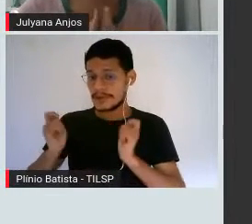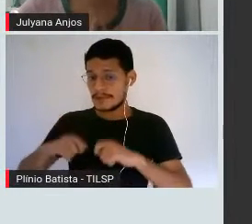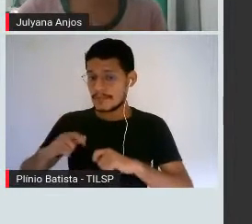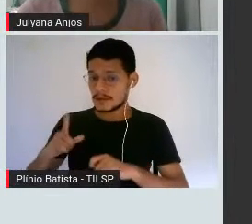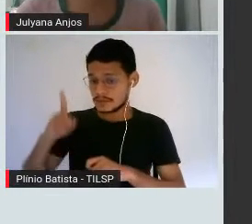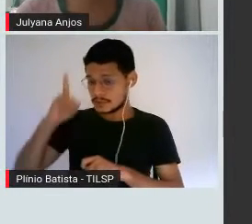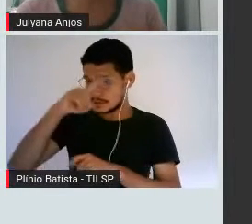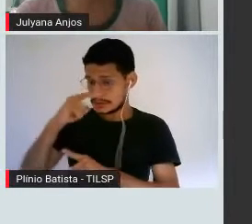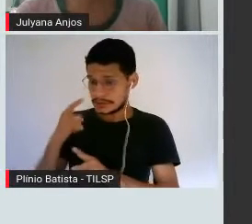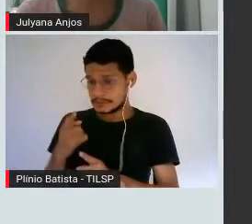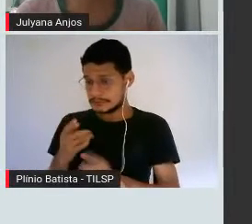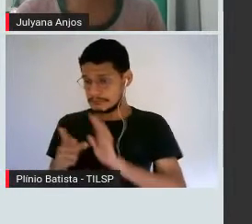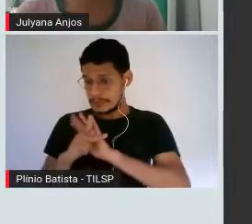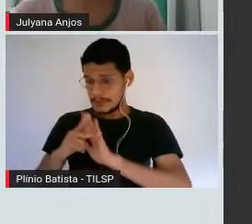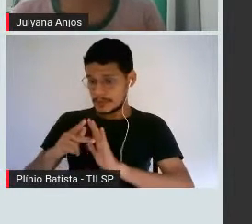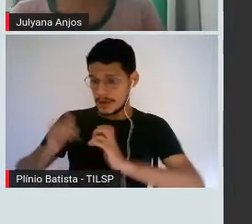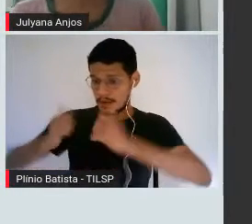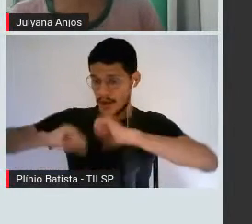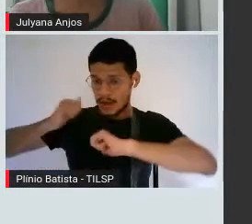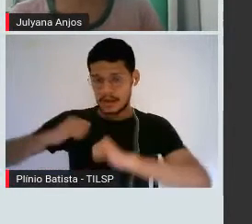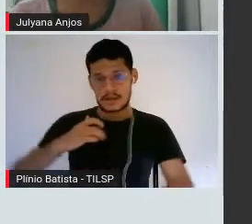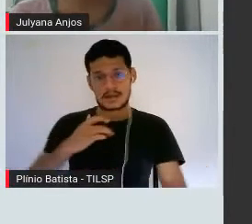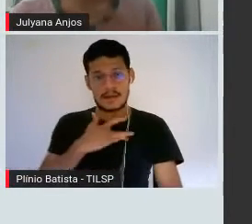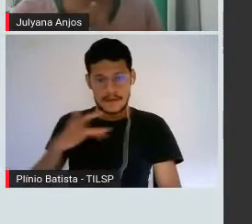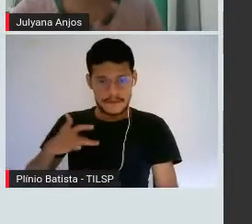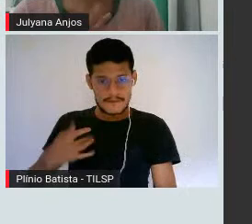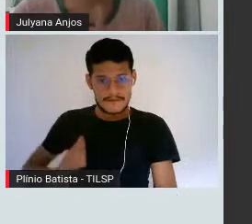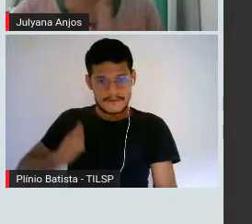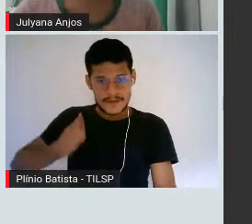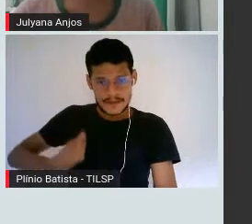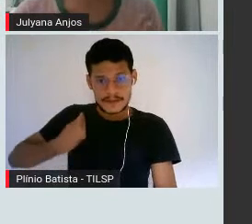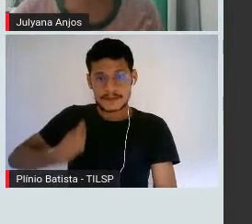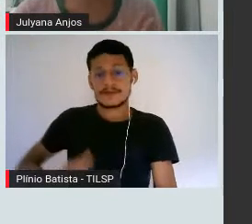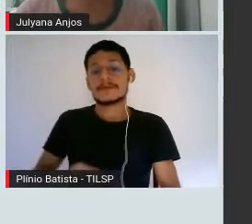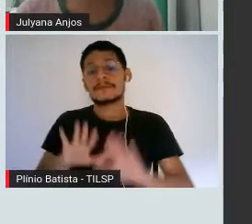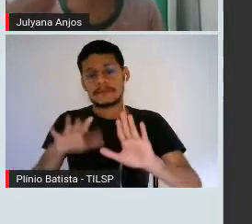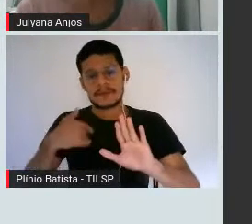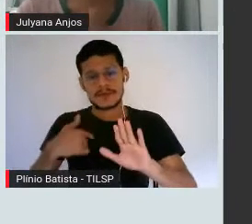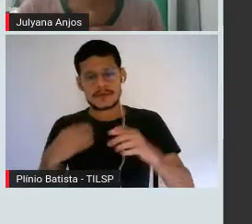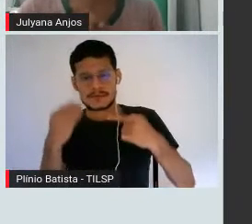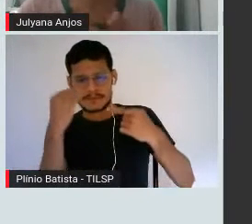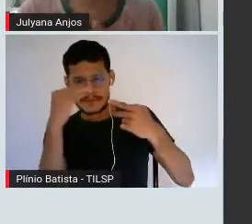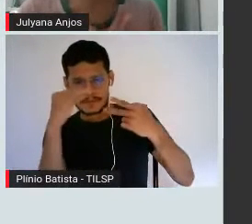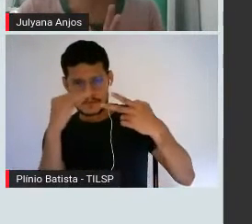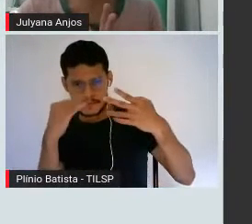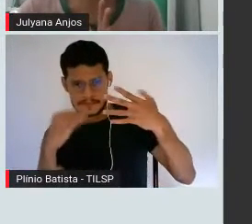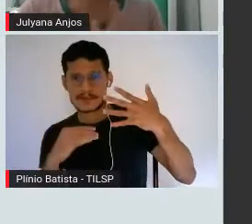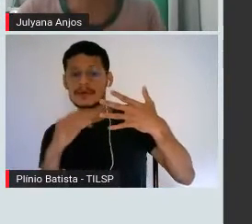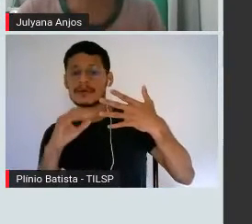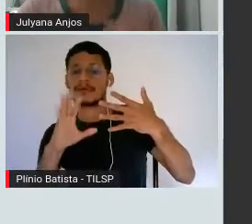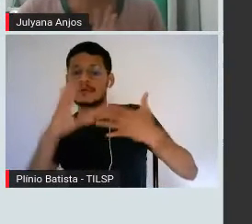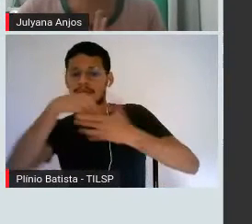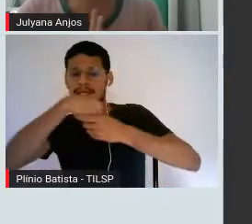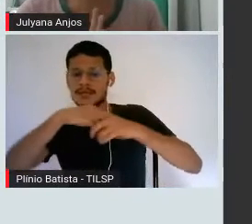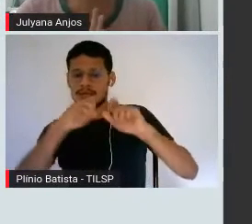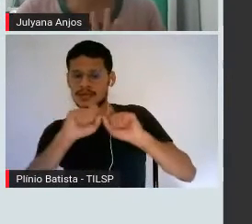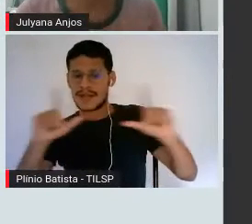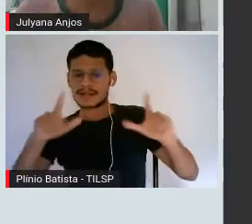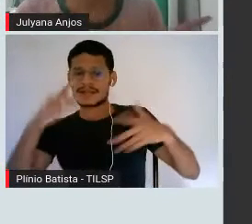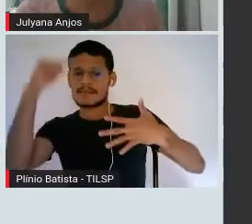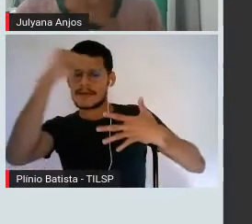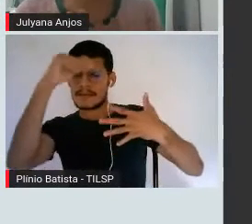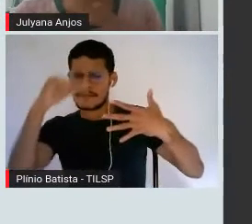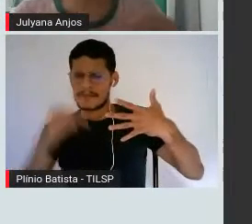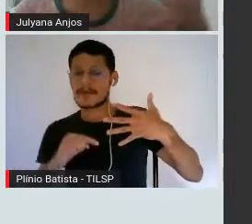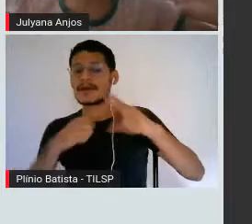a nossa qualidade de vida, tá certo? Então, eu coloquei no slide a definição de cada uma, mas eu não vou fazer isso.